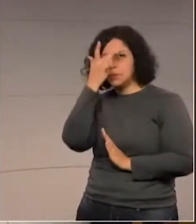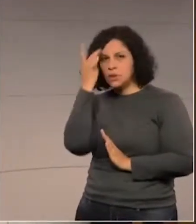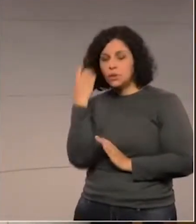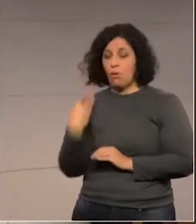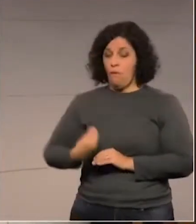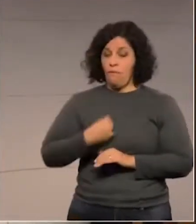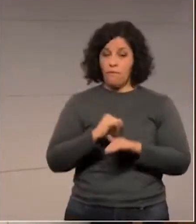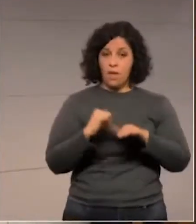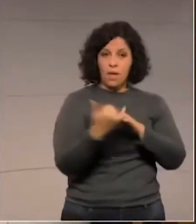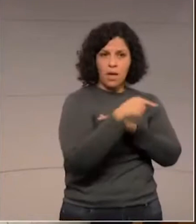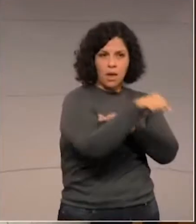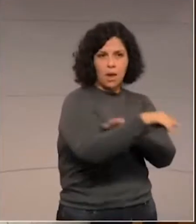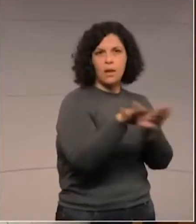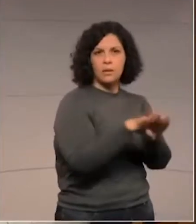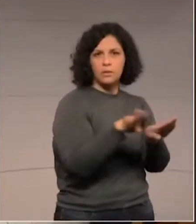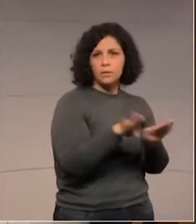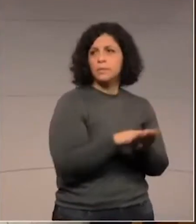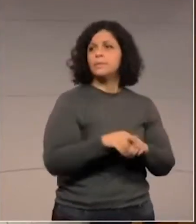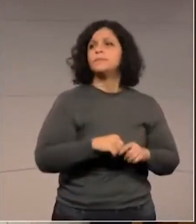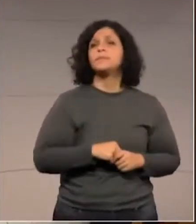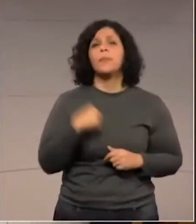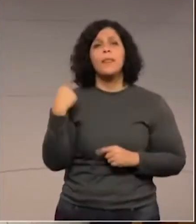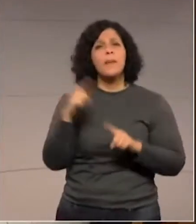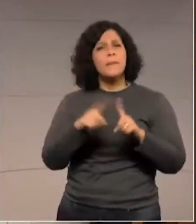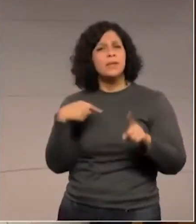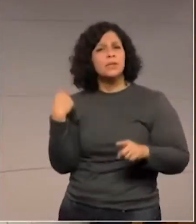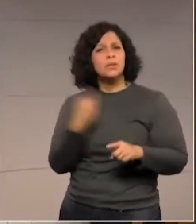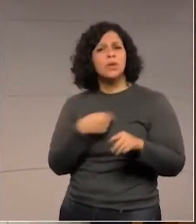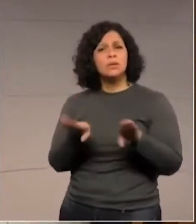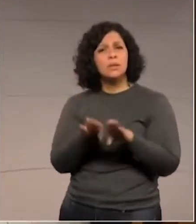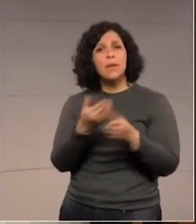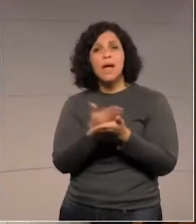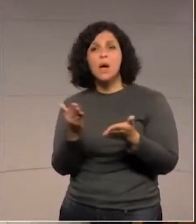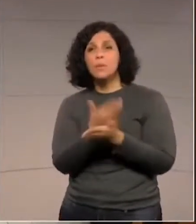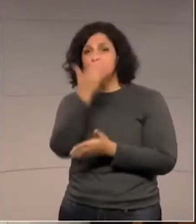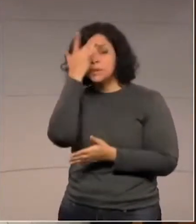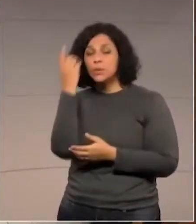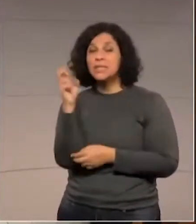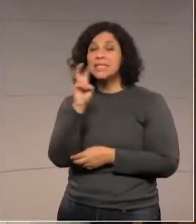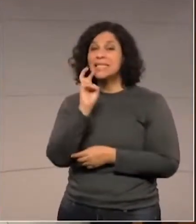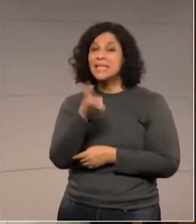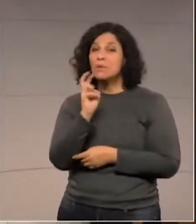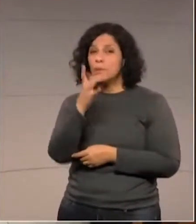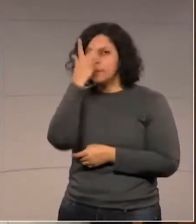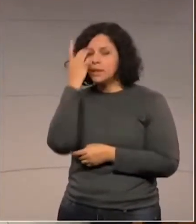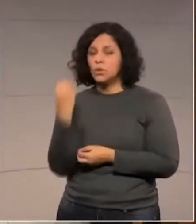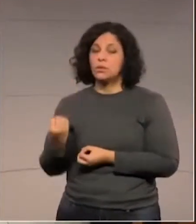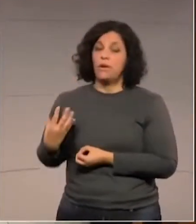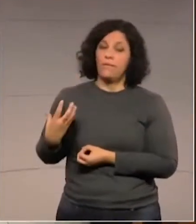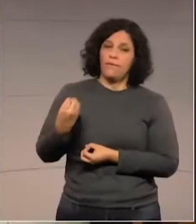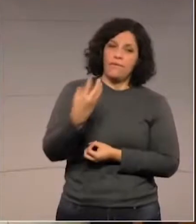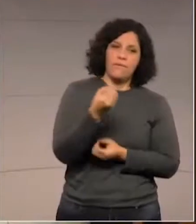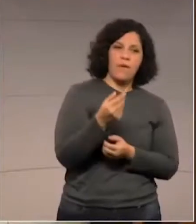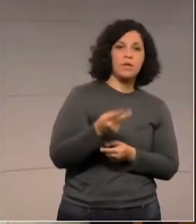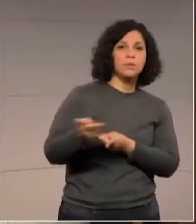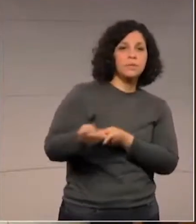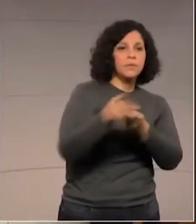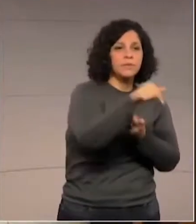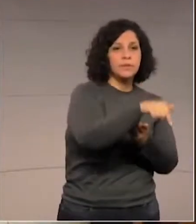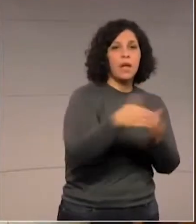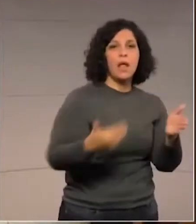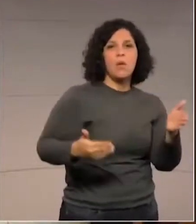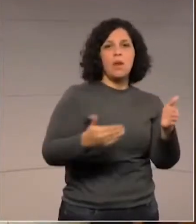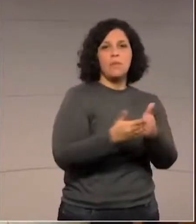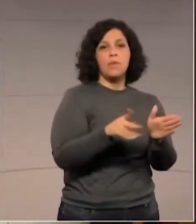ilha, em Brasília, em Encantadas, mas com um acréscimo de cerca de 5 mil turistas, que é o limite permitido, principalmente